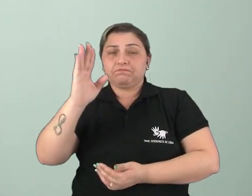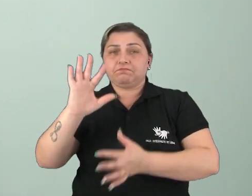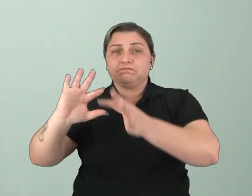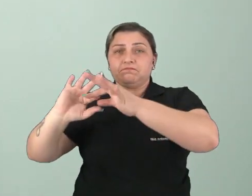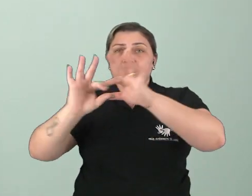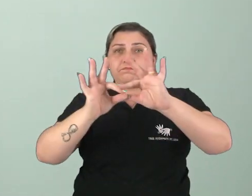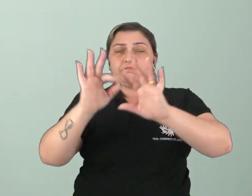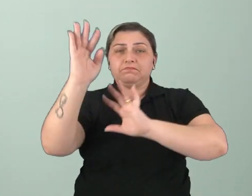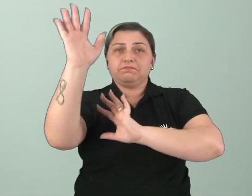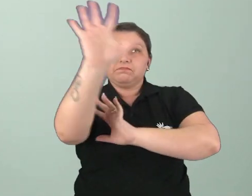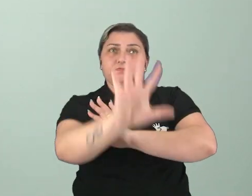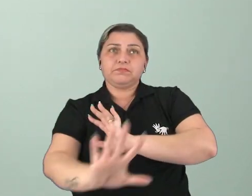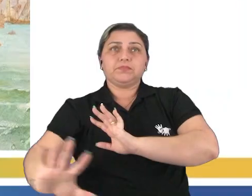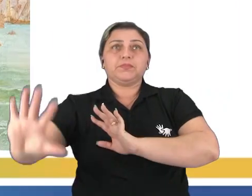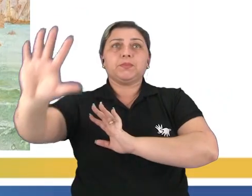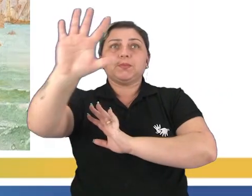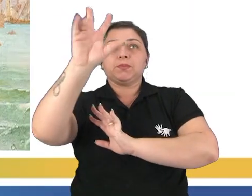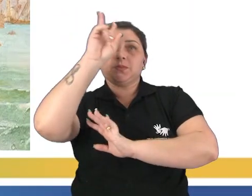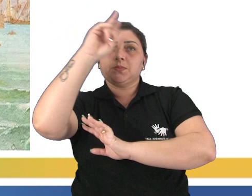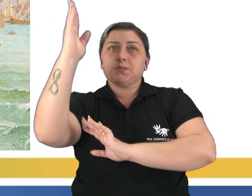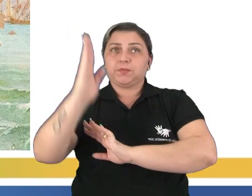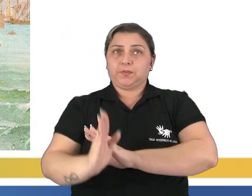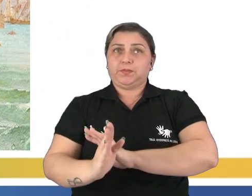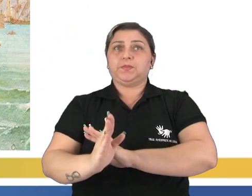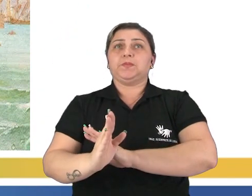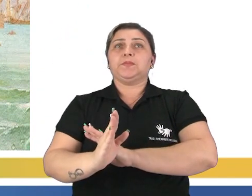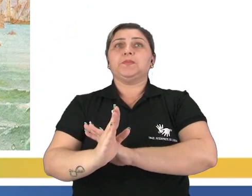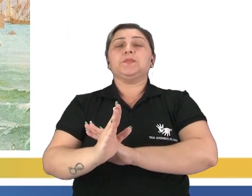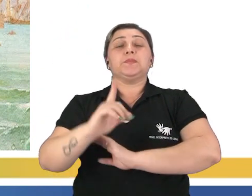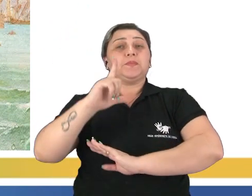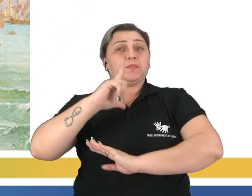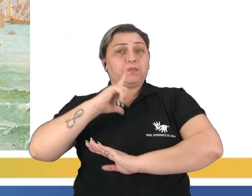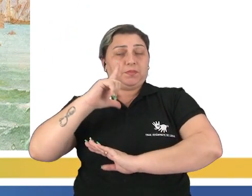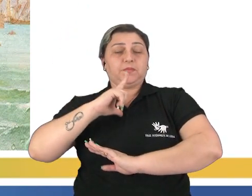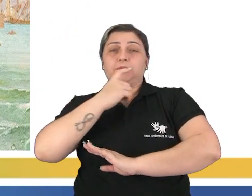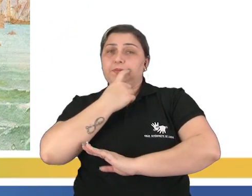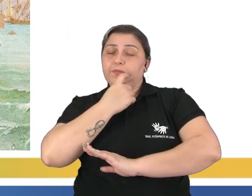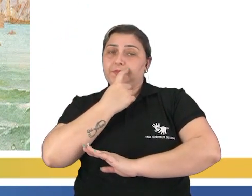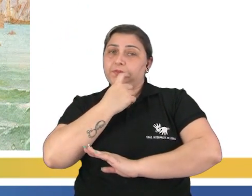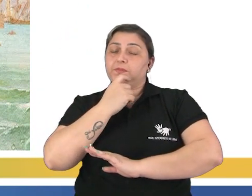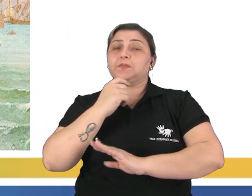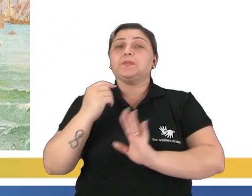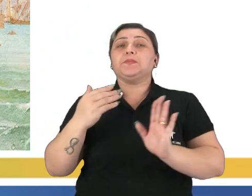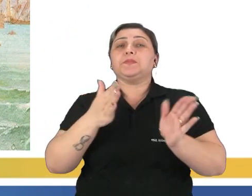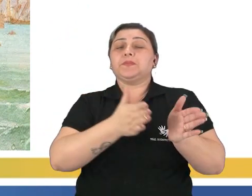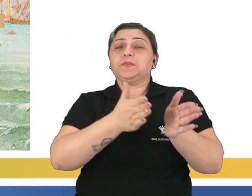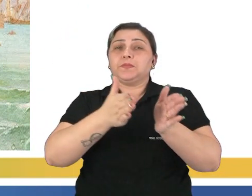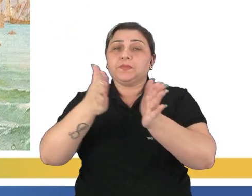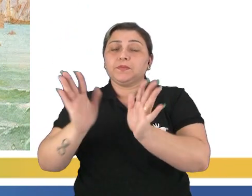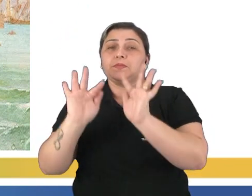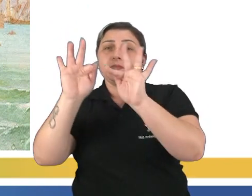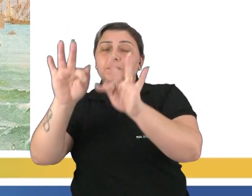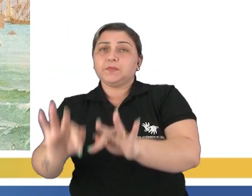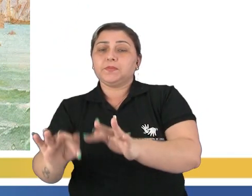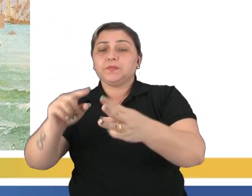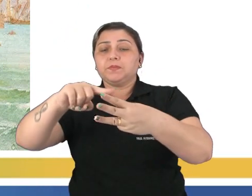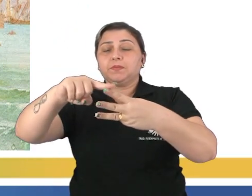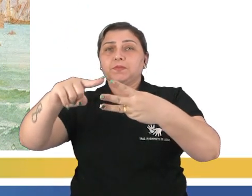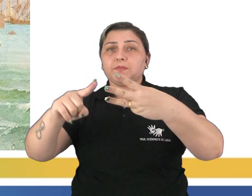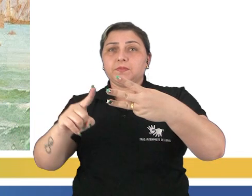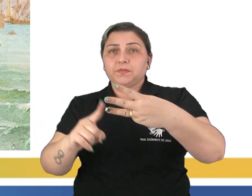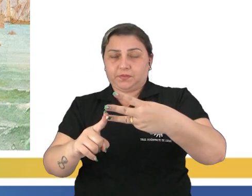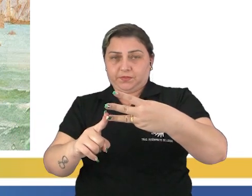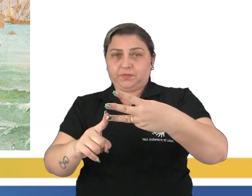Observem aí. A história do Brasil é dividida consensualmente e para fins didáticos em três